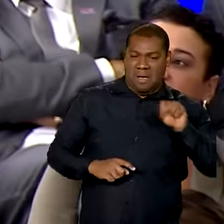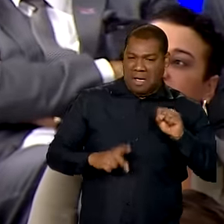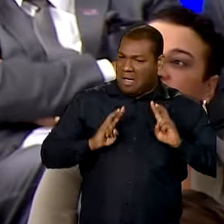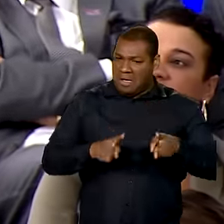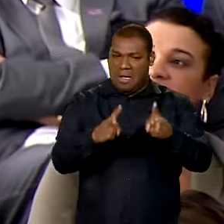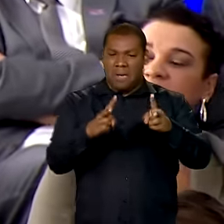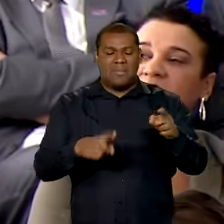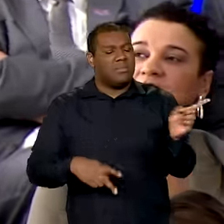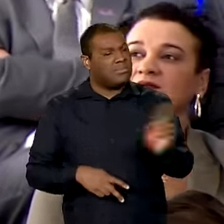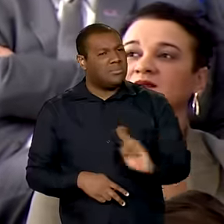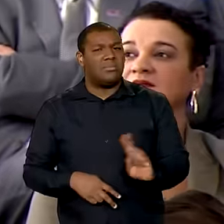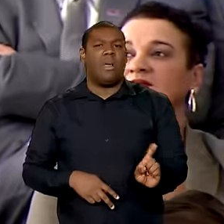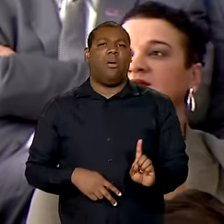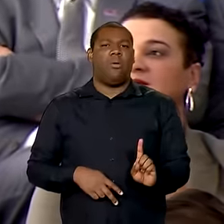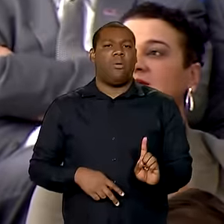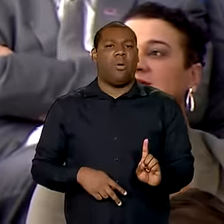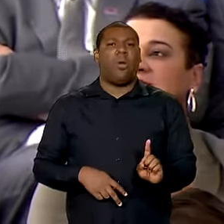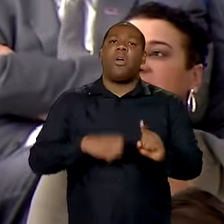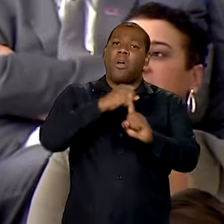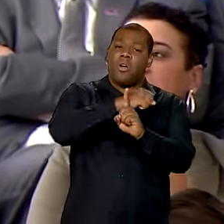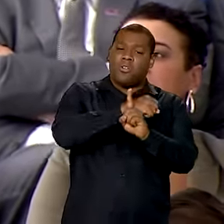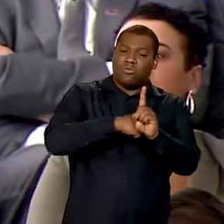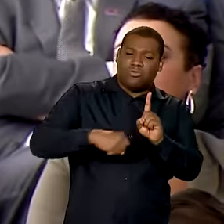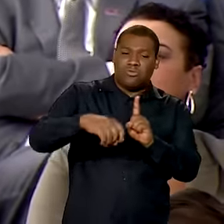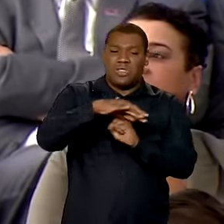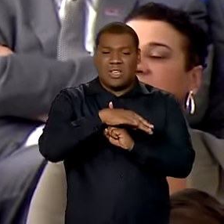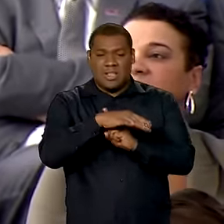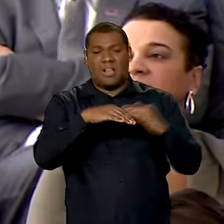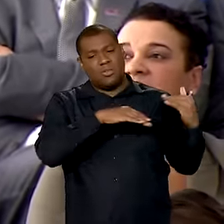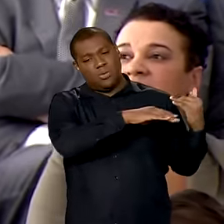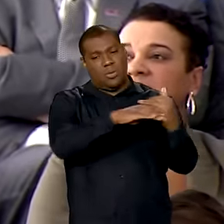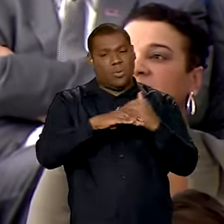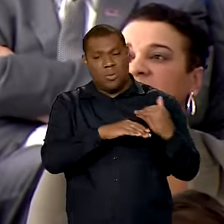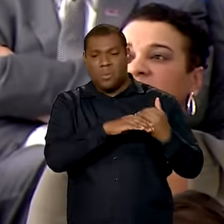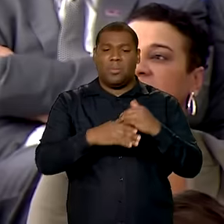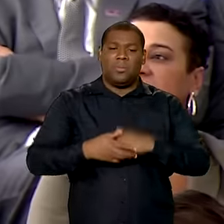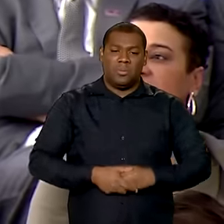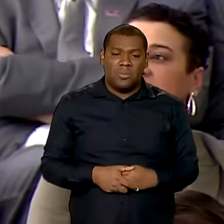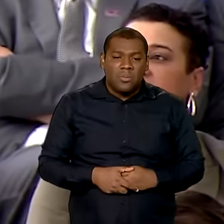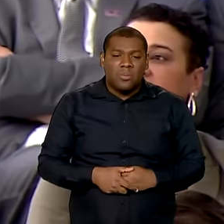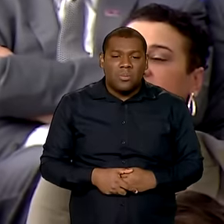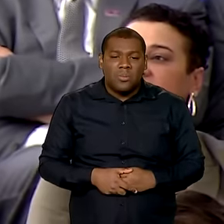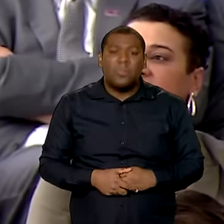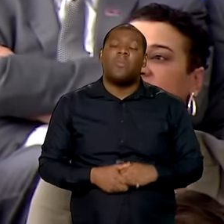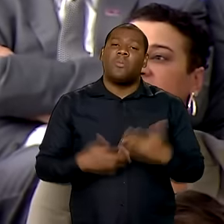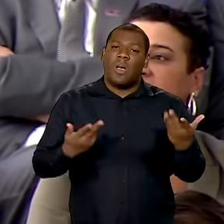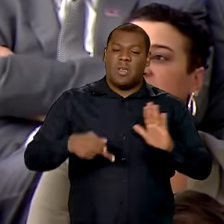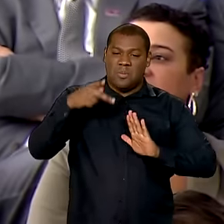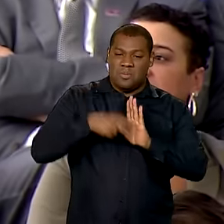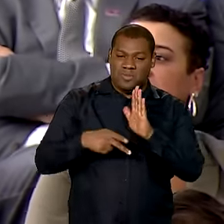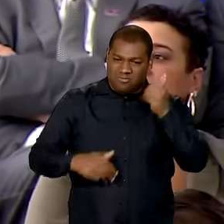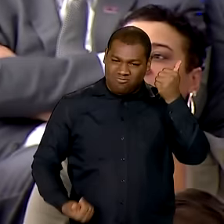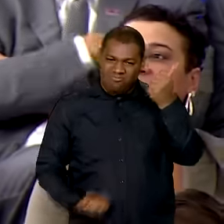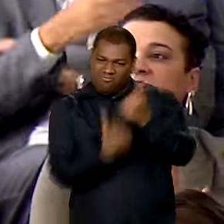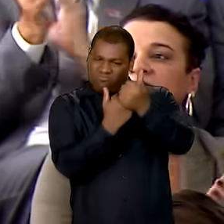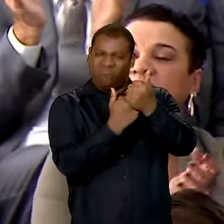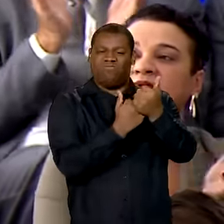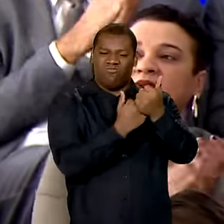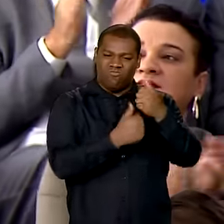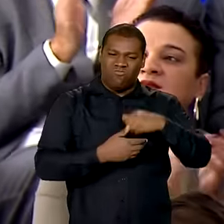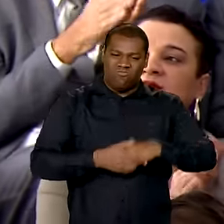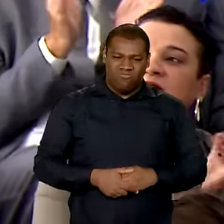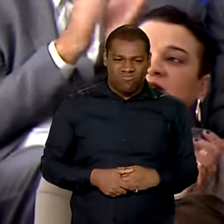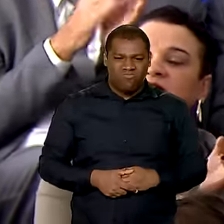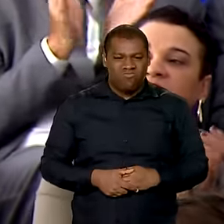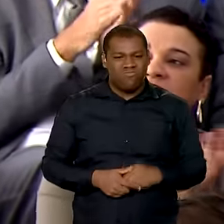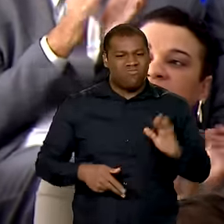disso, a sociedade não será uma sociedade de classe média. Que esse programa dá um pontapé extraordinário. Esse programa